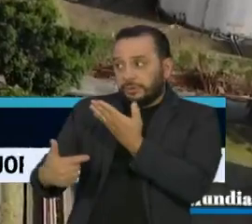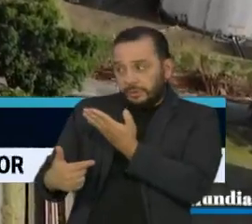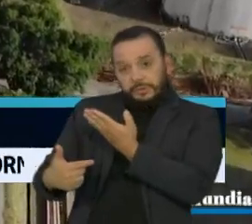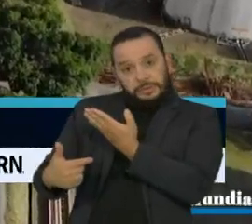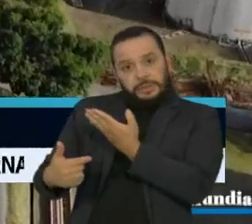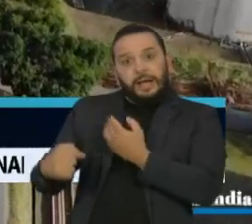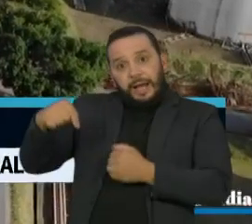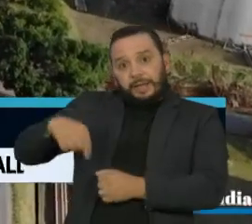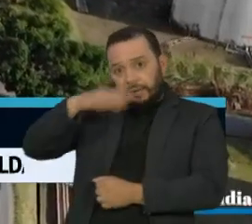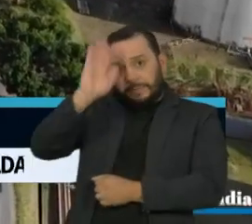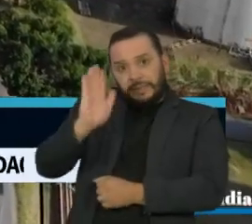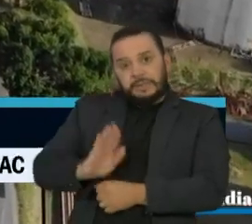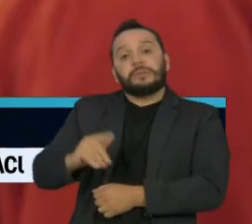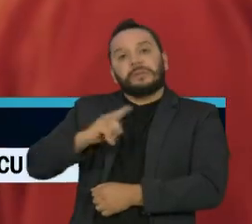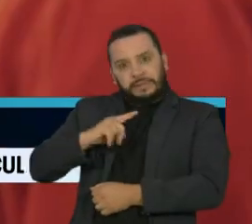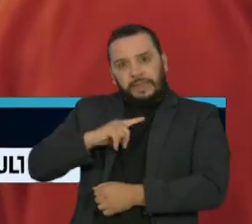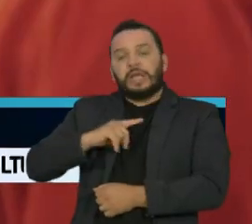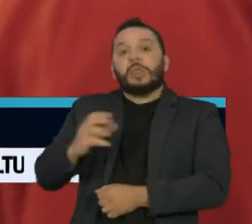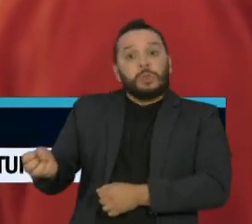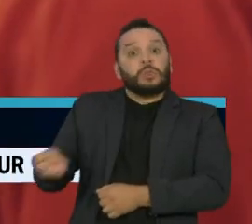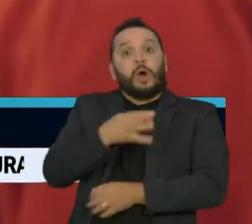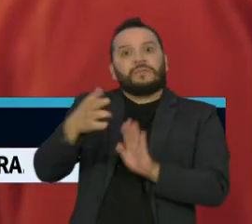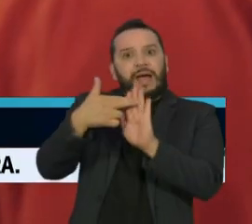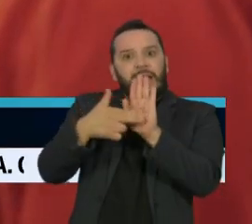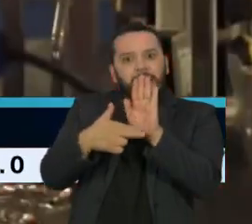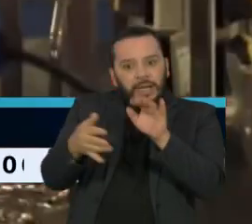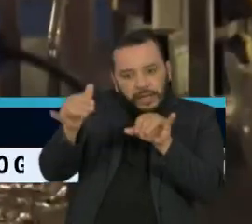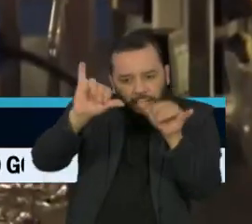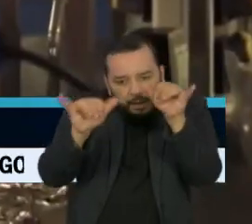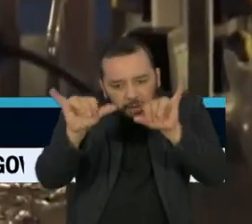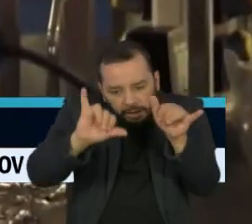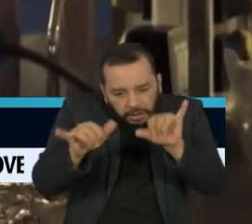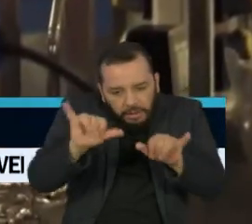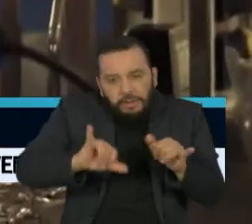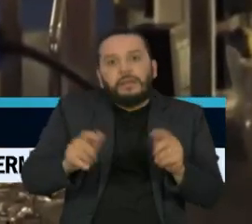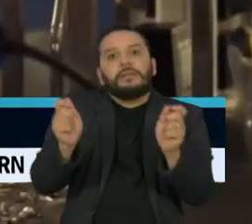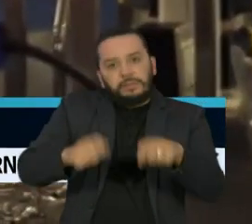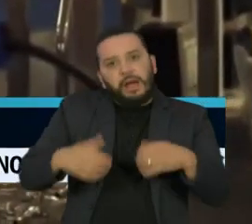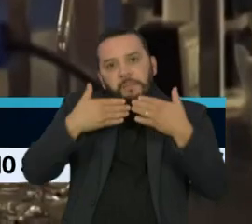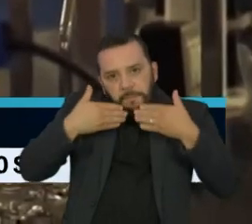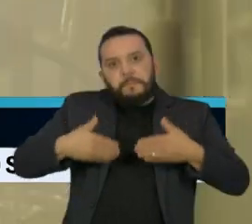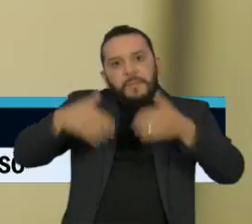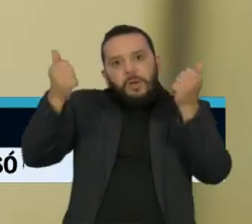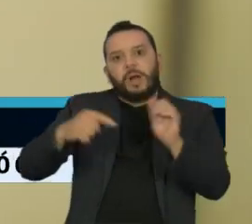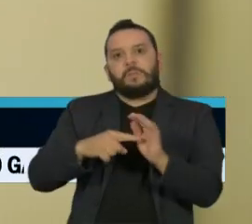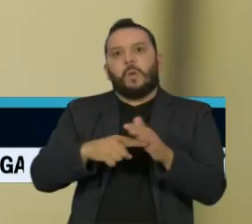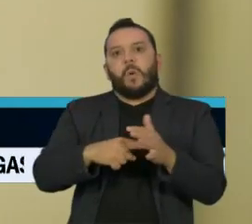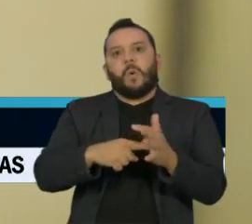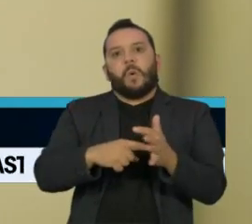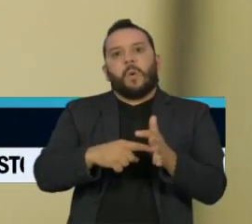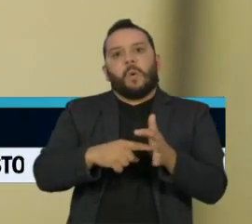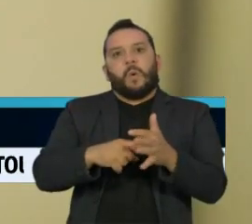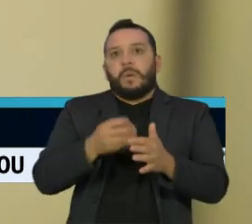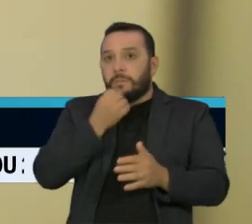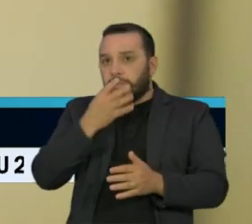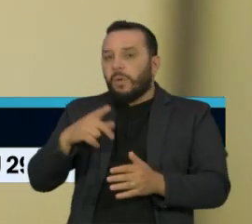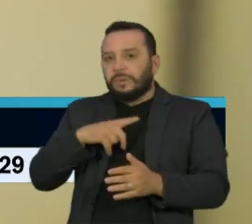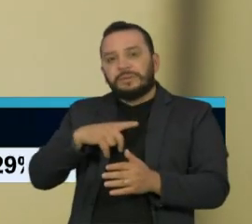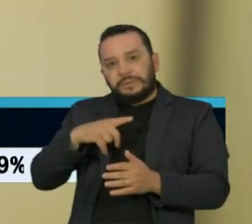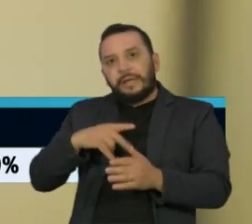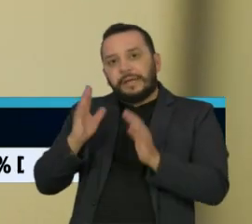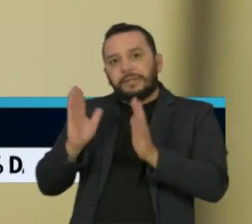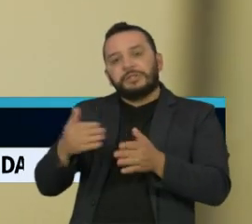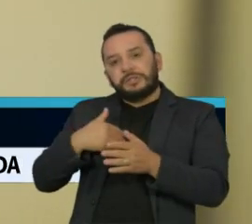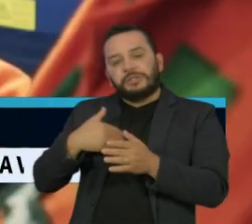produzida no país ganhou novas especificações técnicas que prometem melhorar o funcionamento do motor. São valores mínimos de